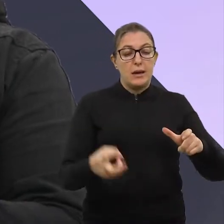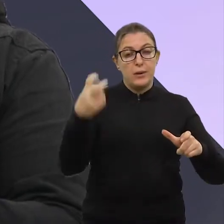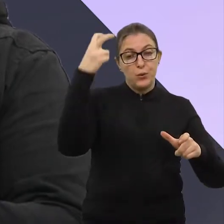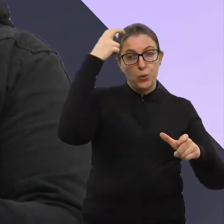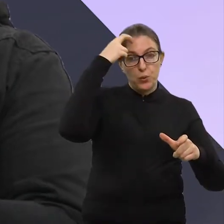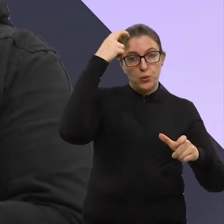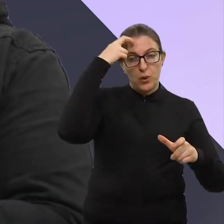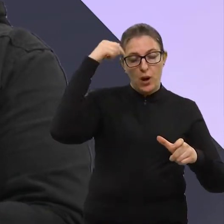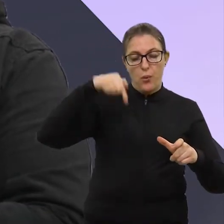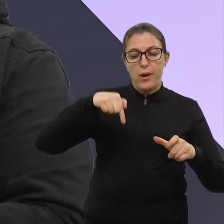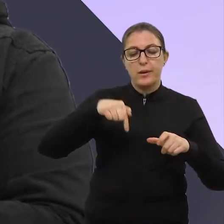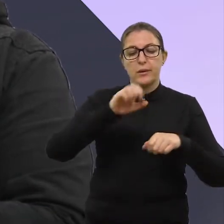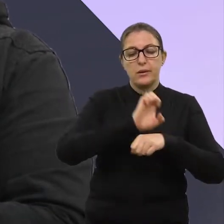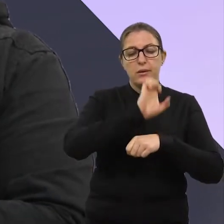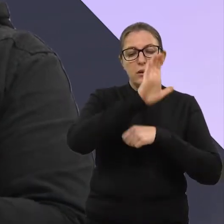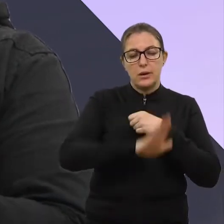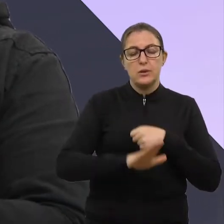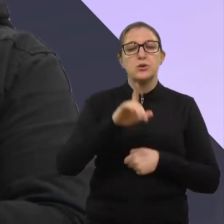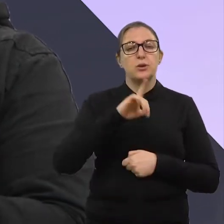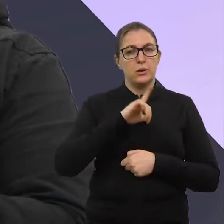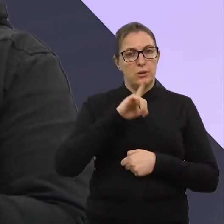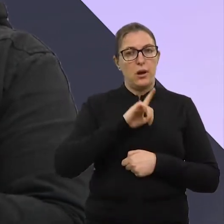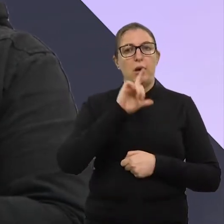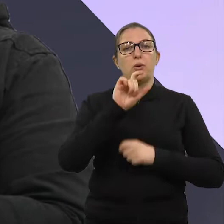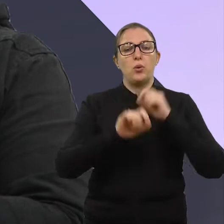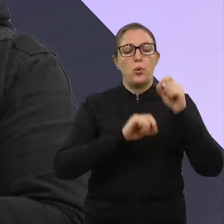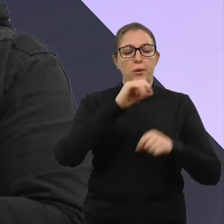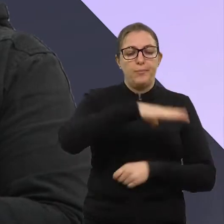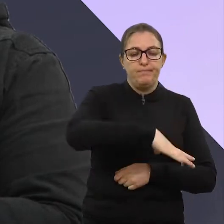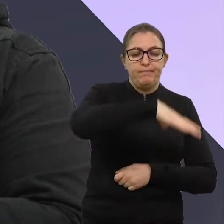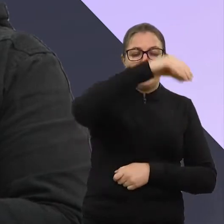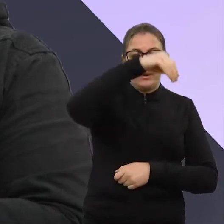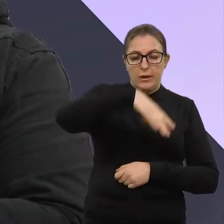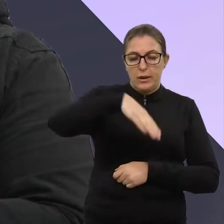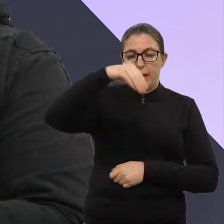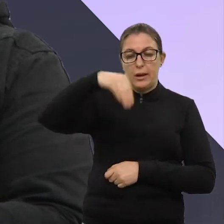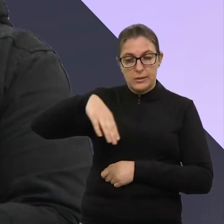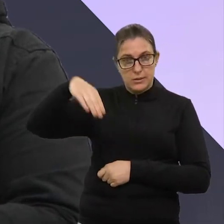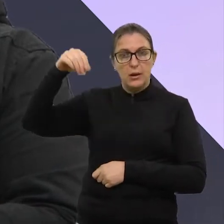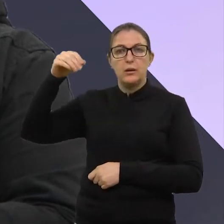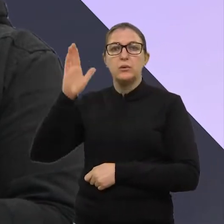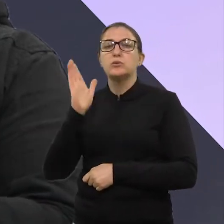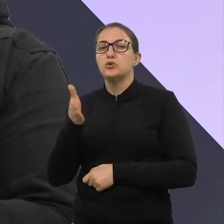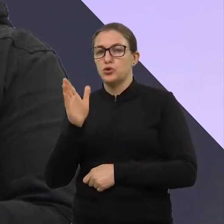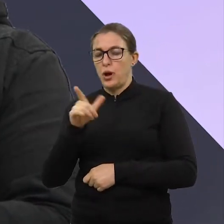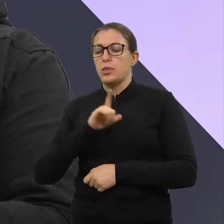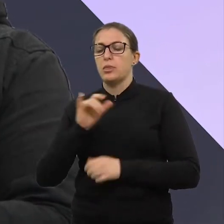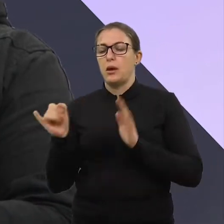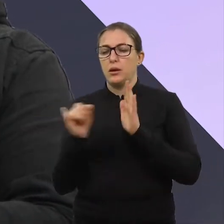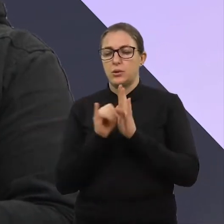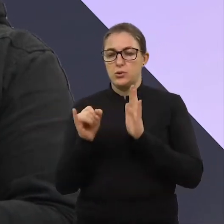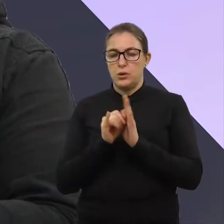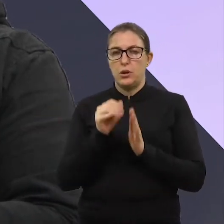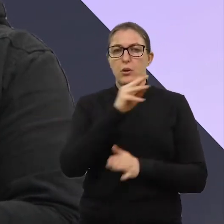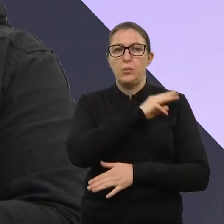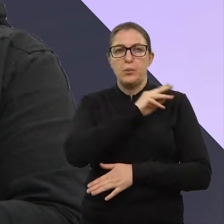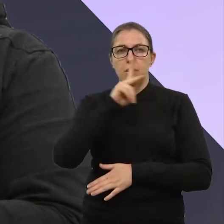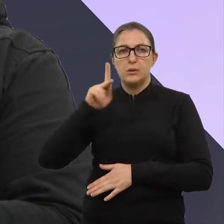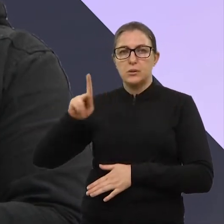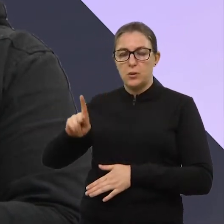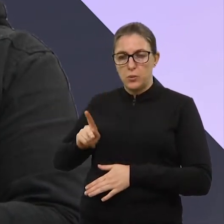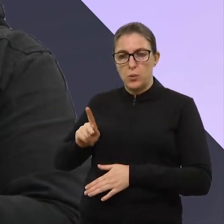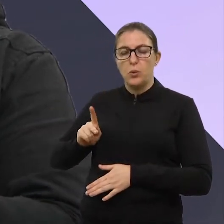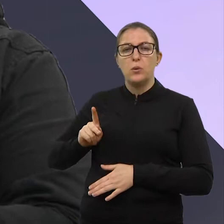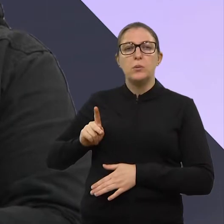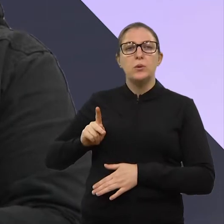trata, evidentemente, né? Do Castelinho, que nós já colocamos o edital no Ministério Público, através de fundos de bens